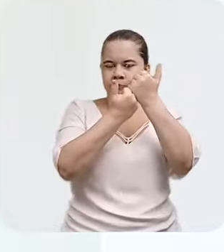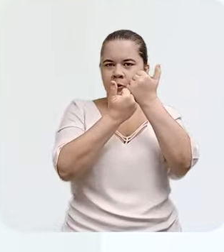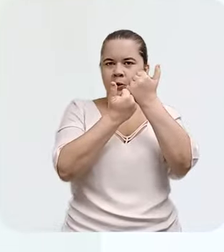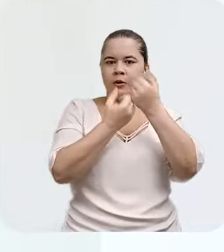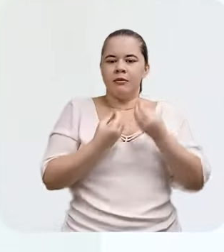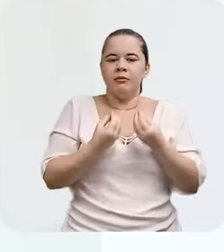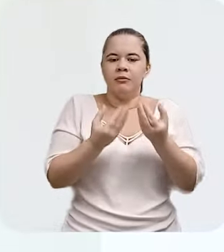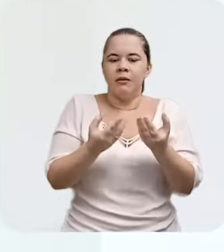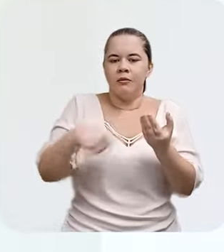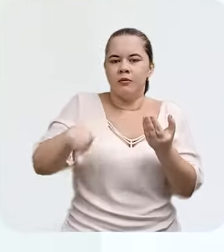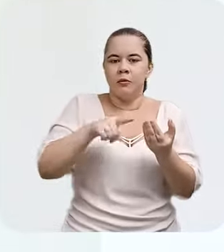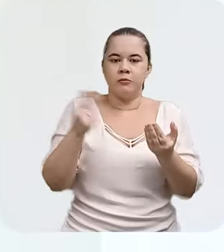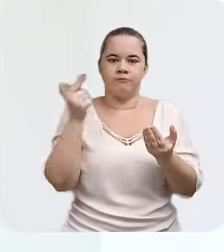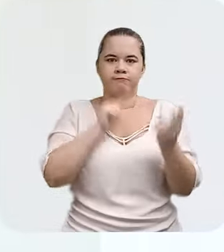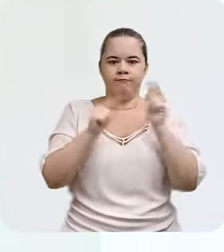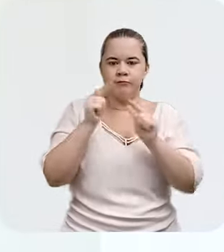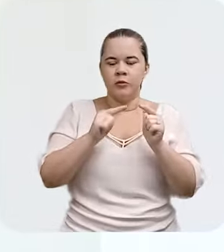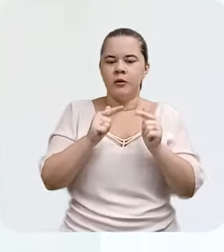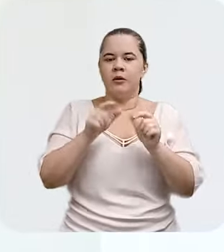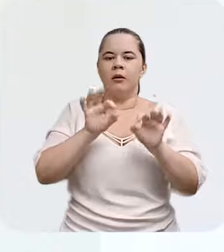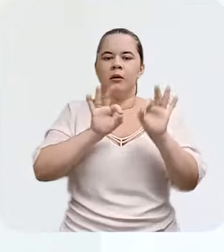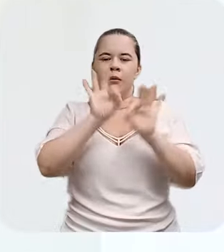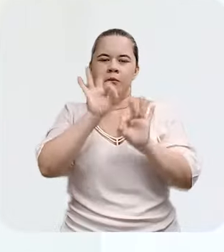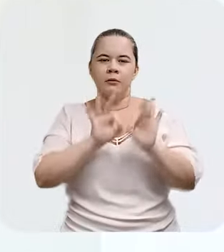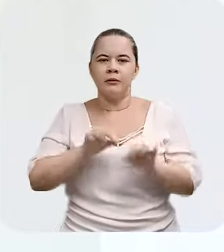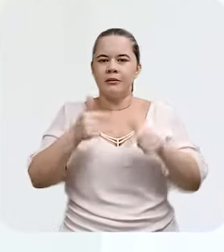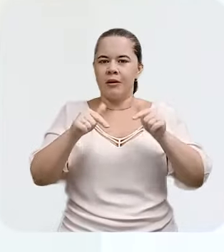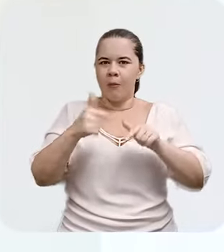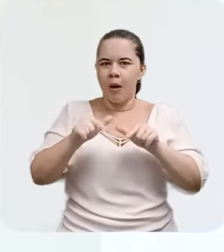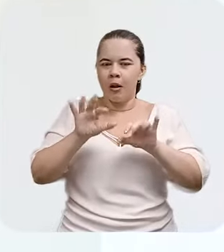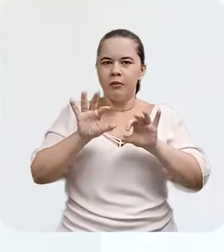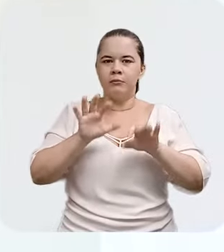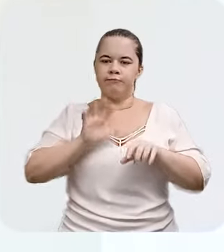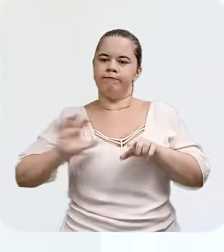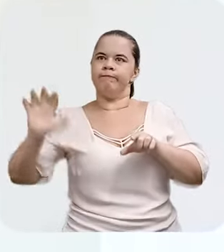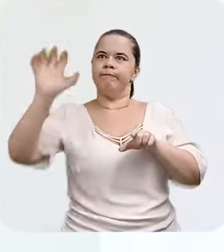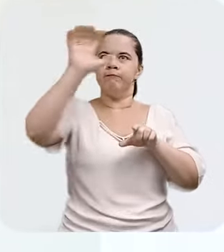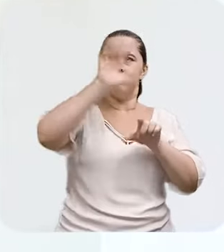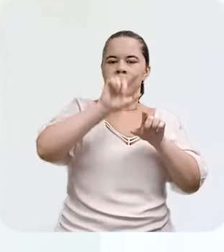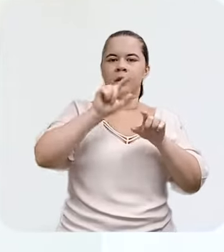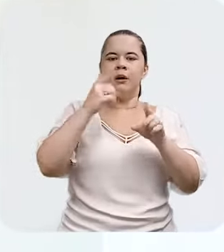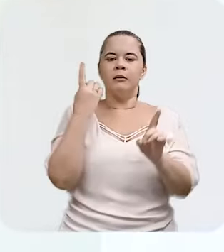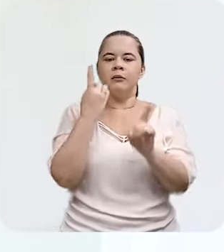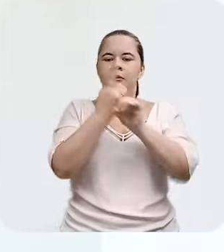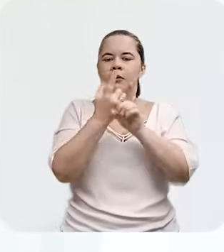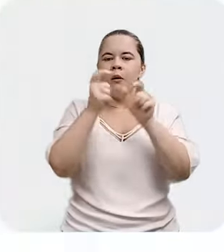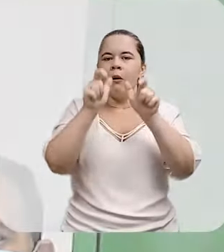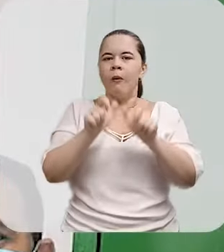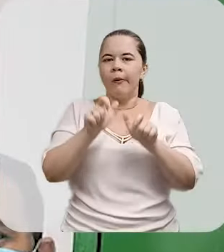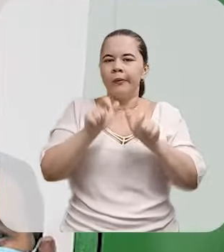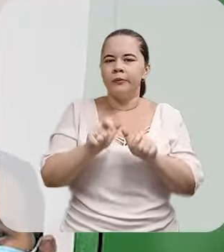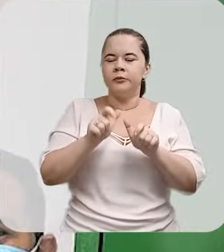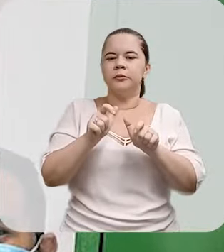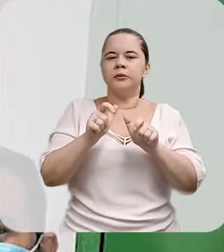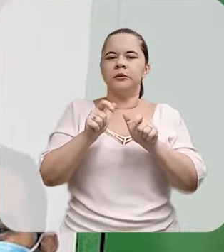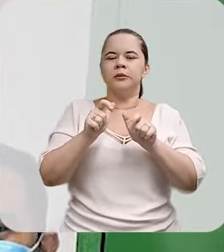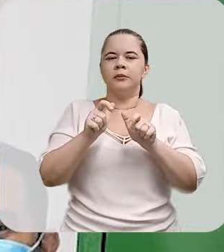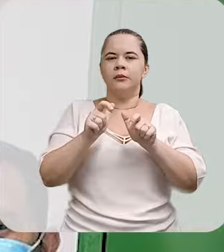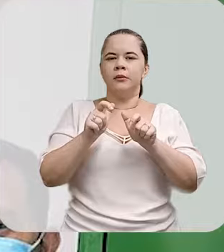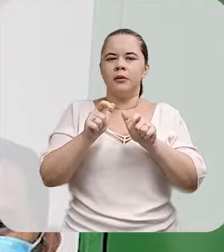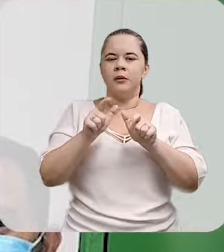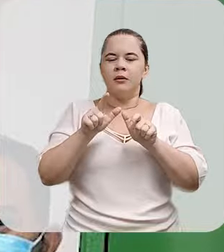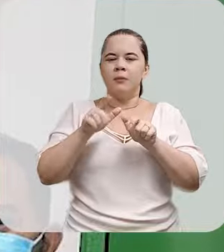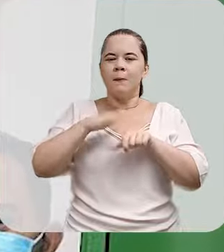trabalho, né? Que foi justamente em procurar, mapear os nossos ambientes produtivos do município